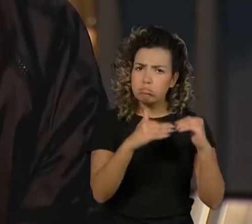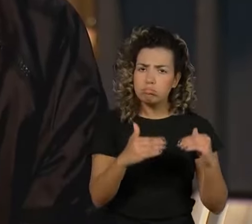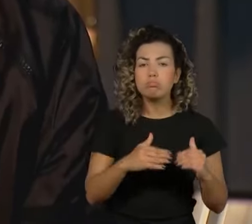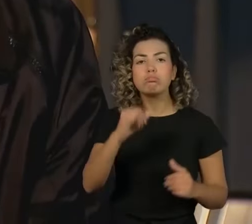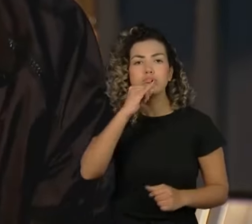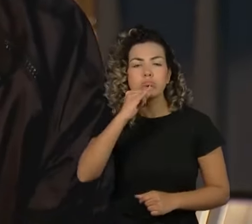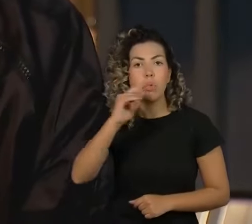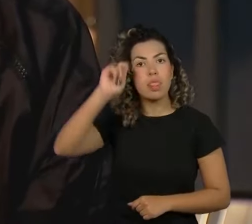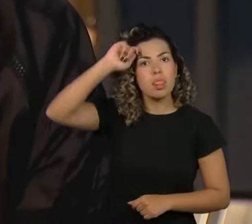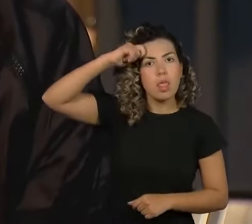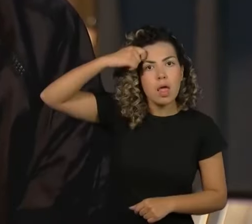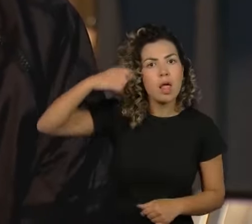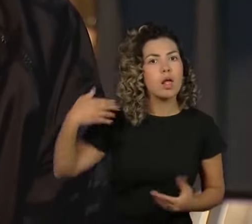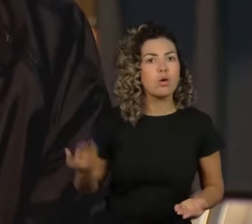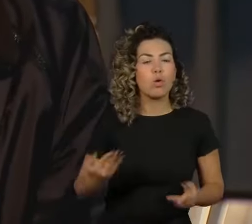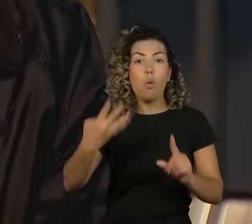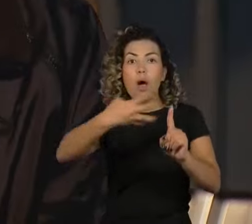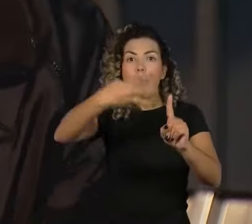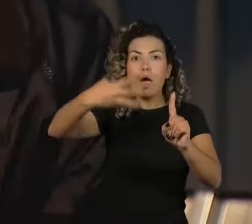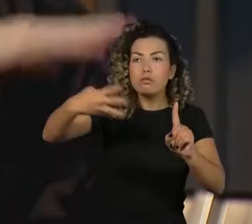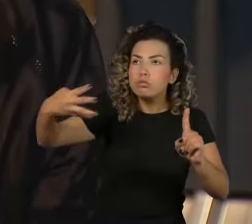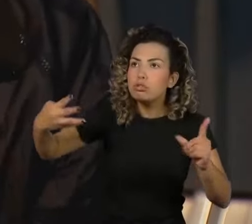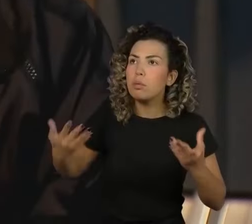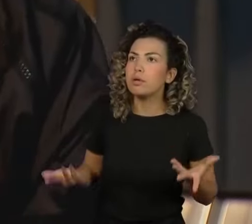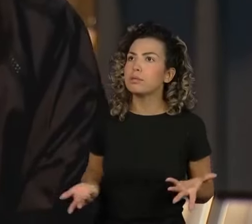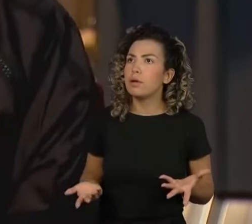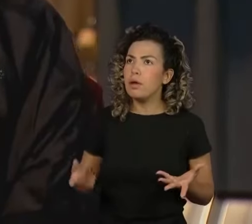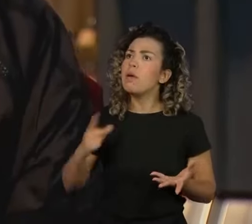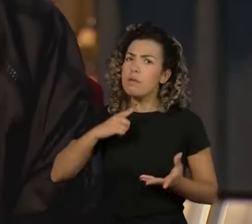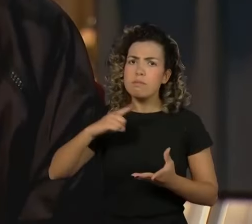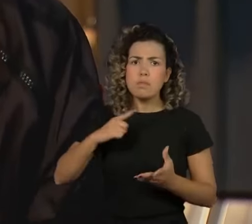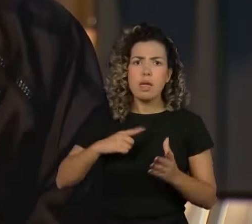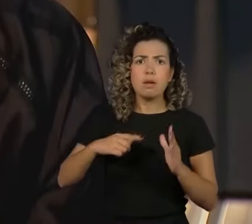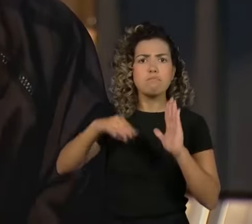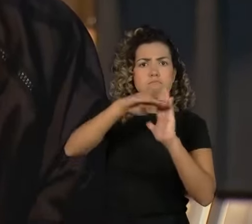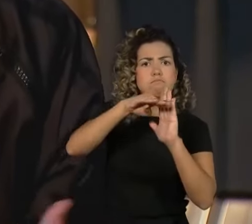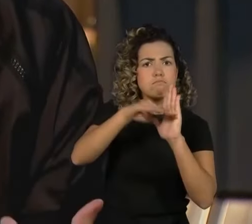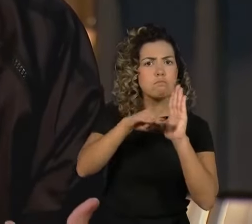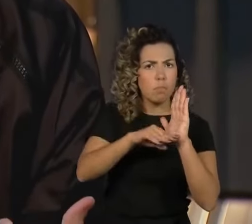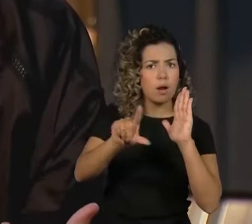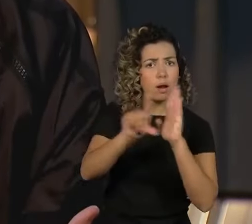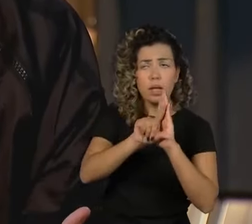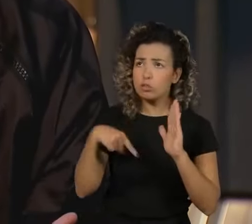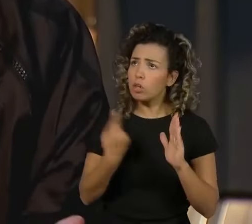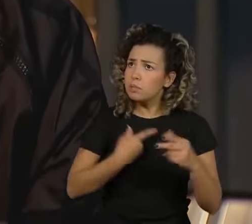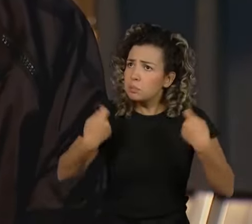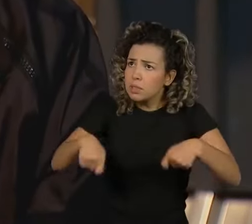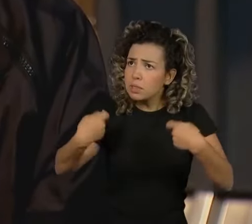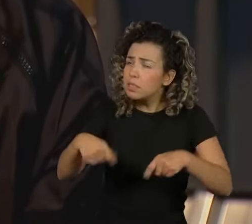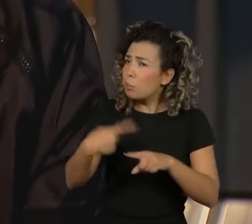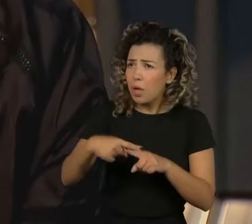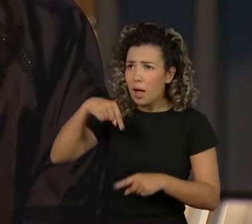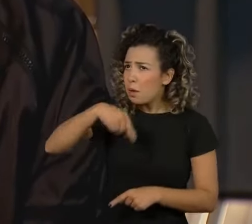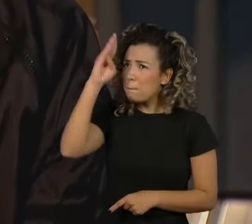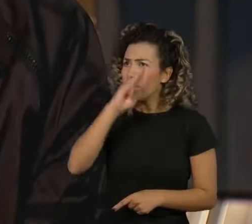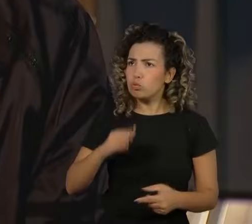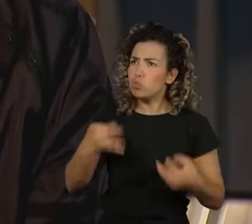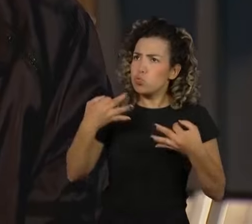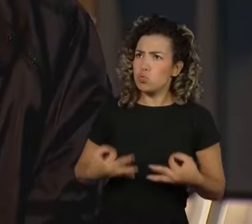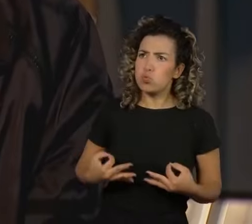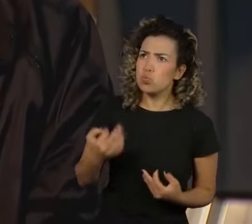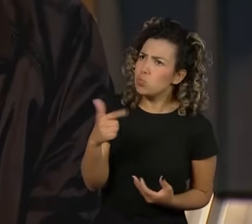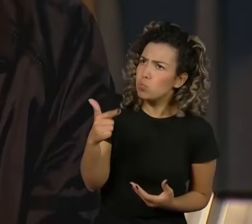LGBTQIA+, no feminismo, todos. Tem que fazer isso mesmo. O nosso país é um país injusto. Injusto.